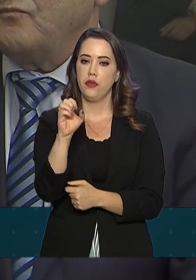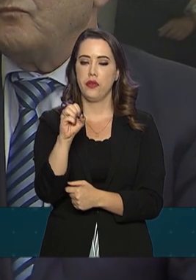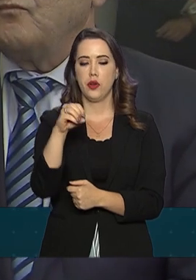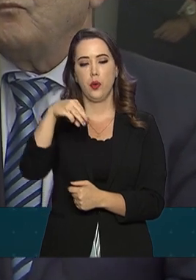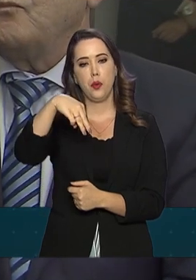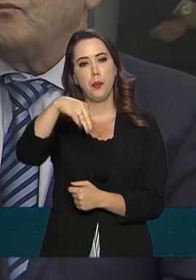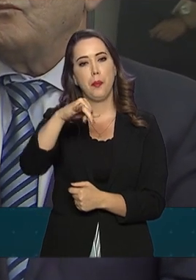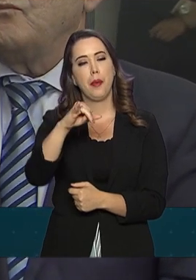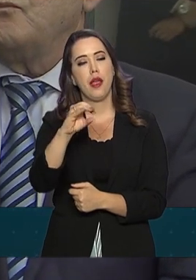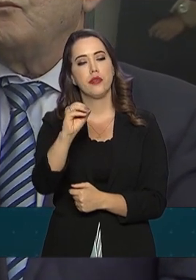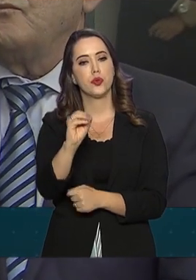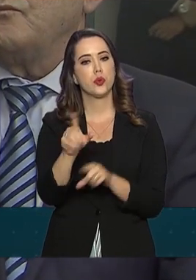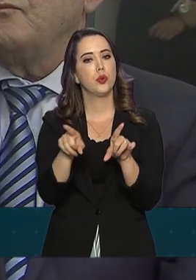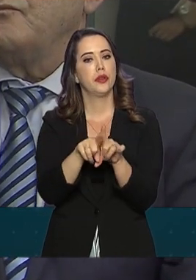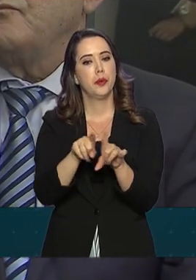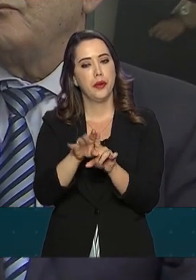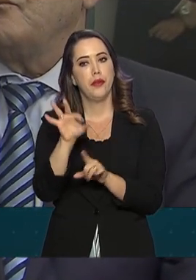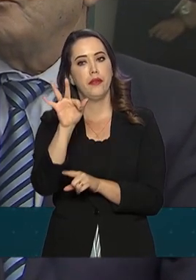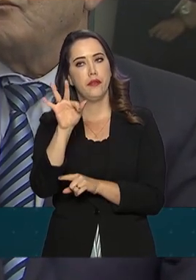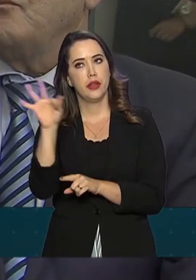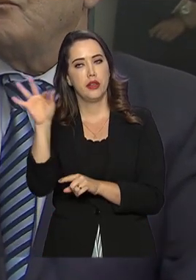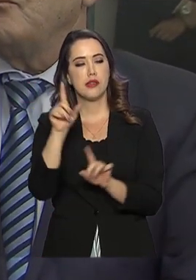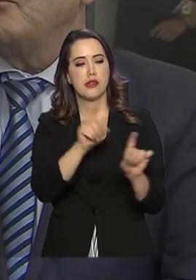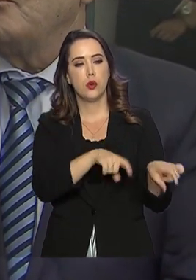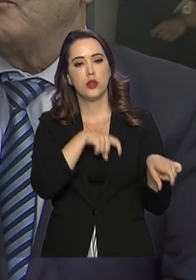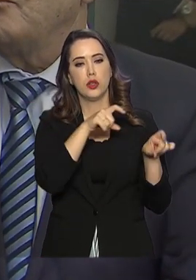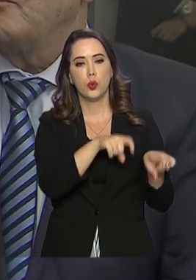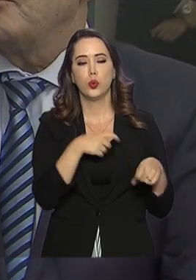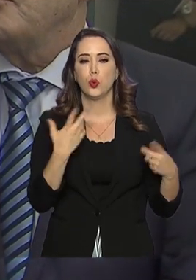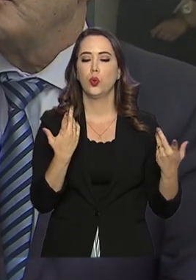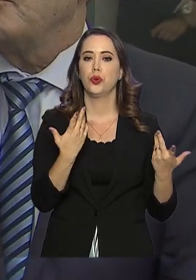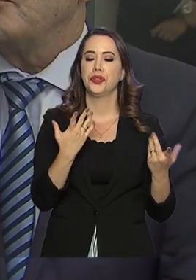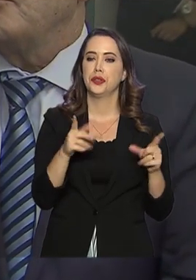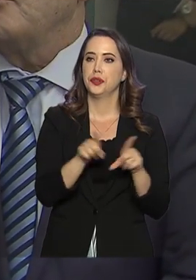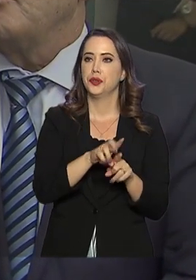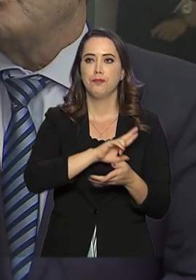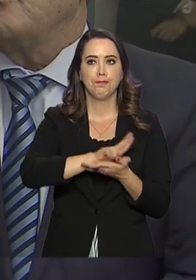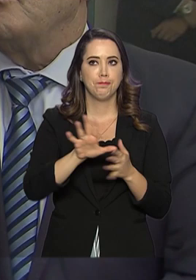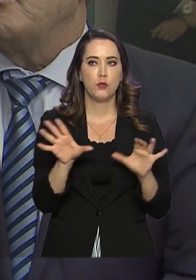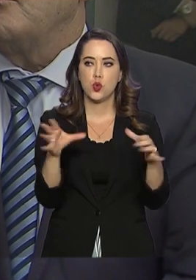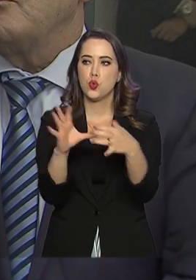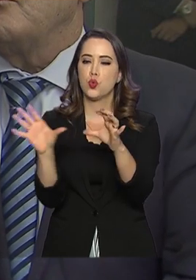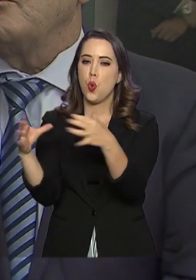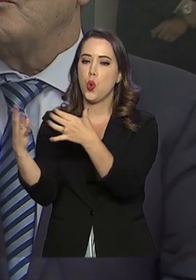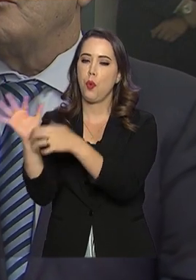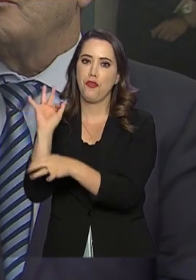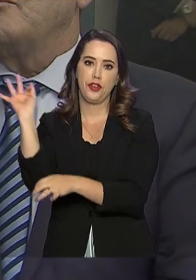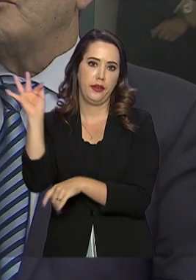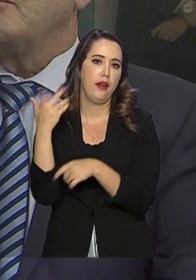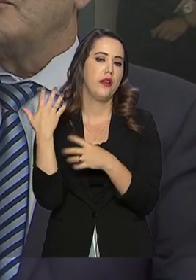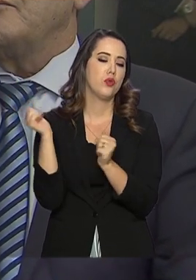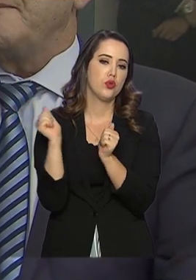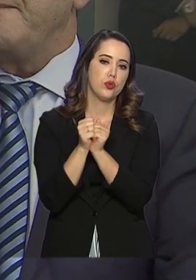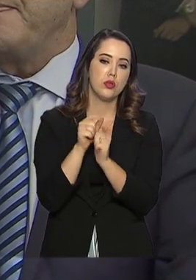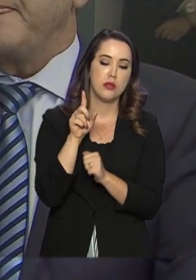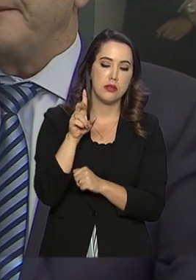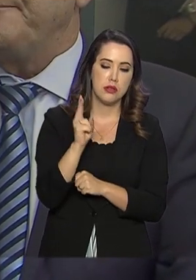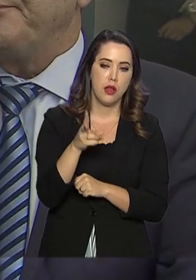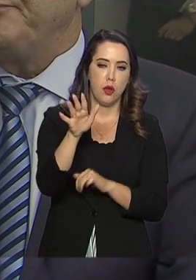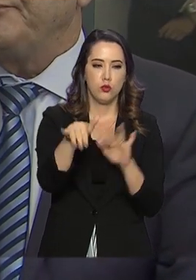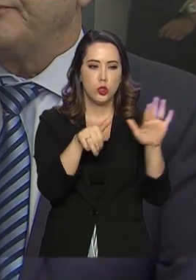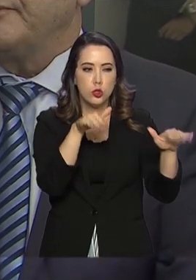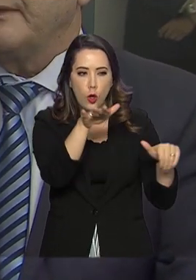Federação da Agricultura, a própria Confederação Nacional da Agricultura que estava aqui hoje, eu sempre os chamo para que